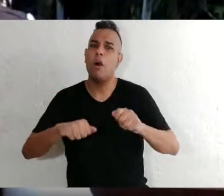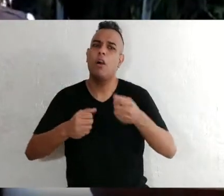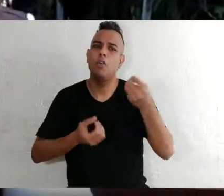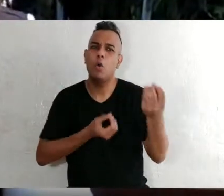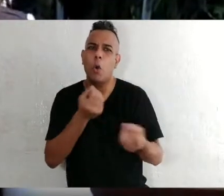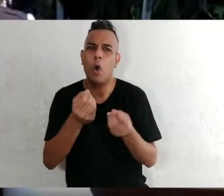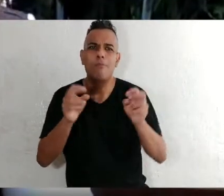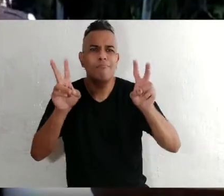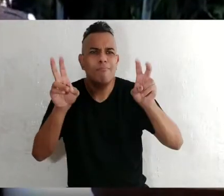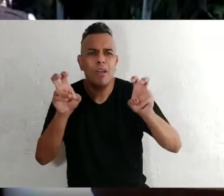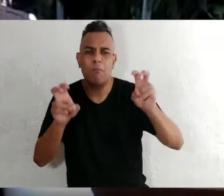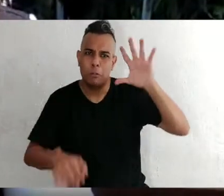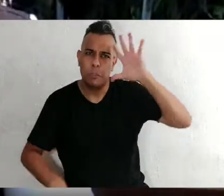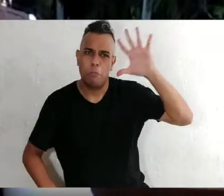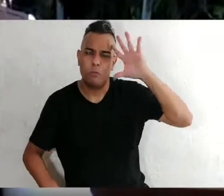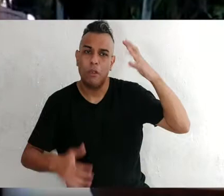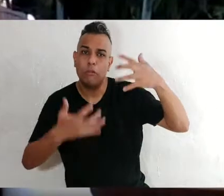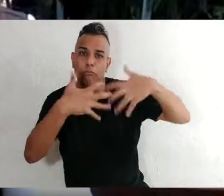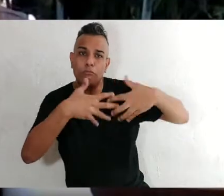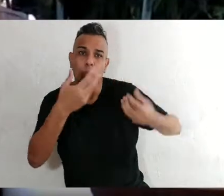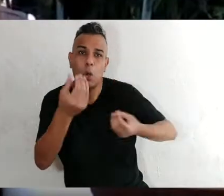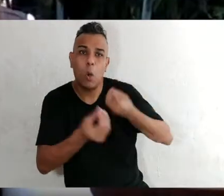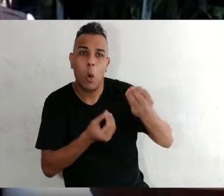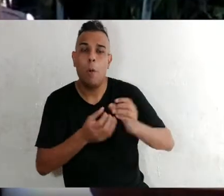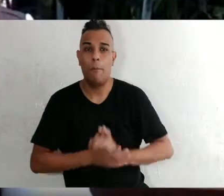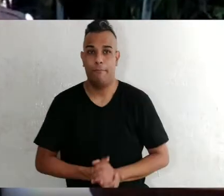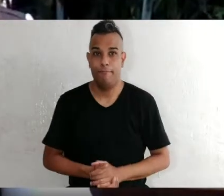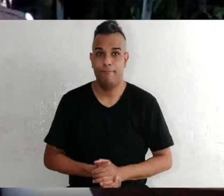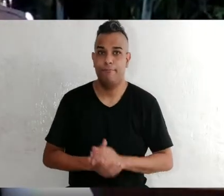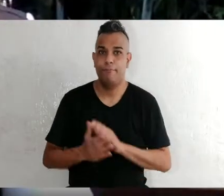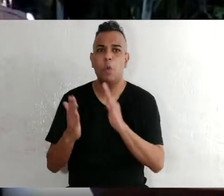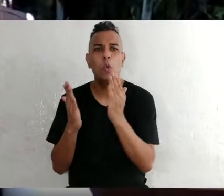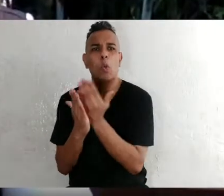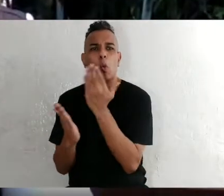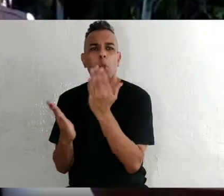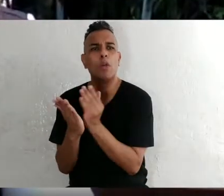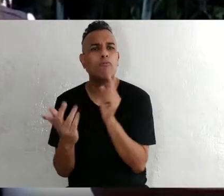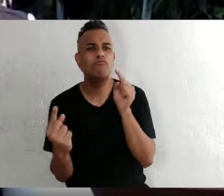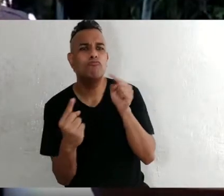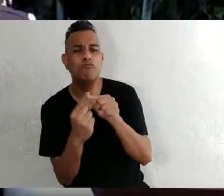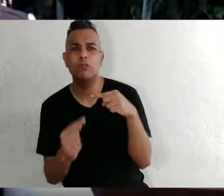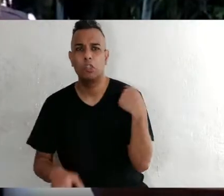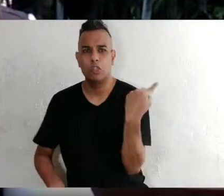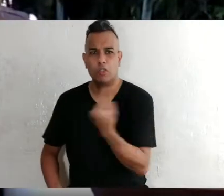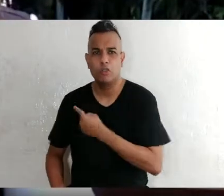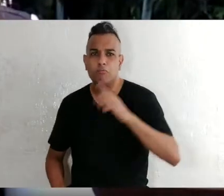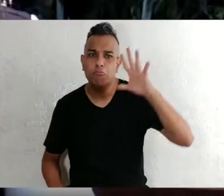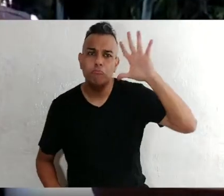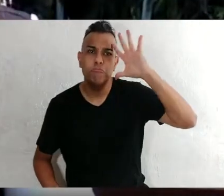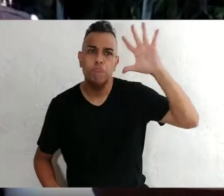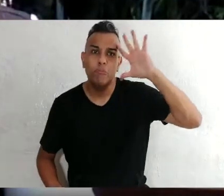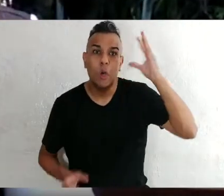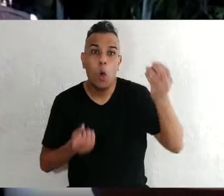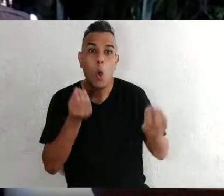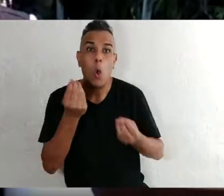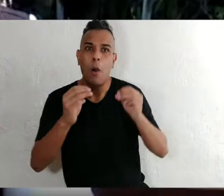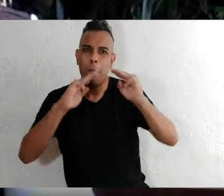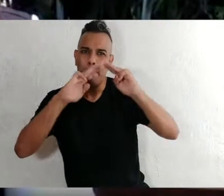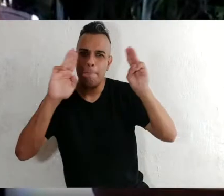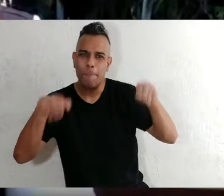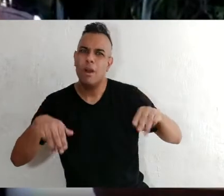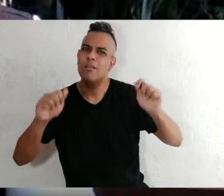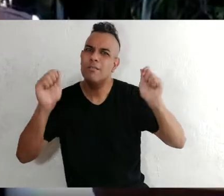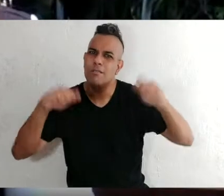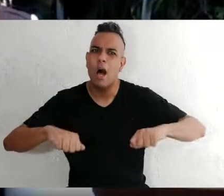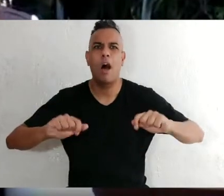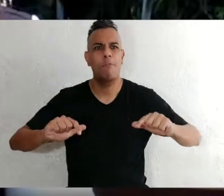a qualquer momento. Esse livro teve como motivação o nosso sonho de que os museus possam ser cada